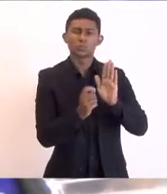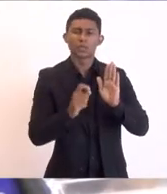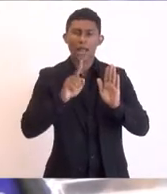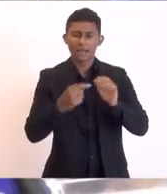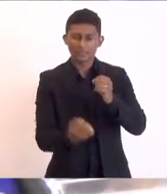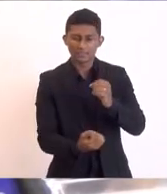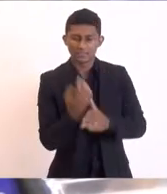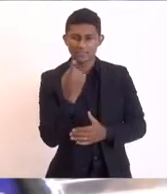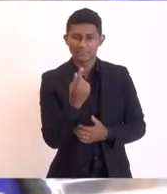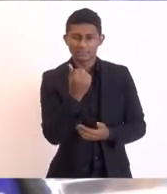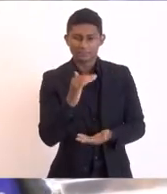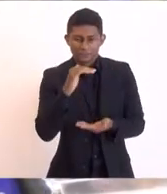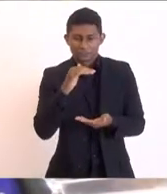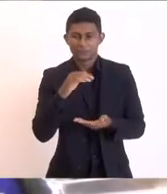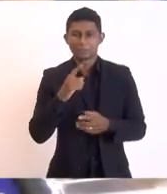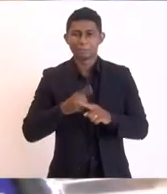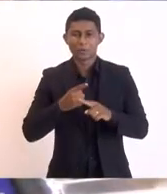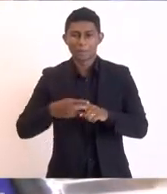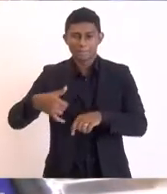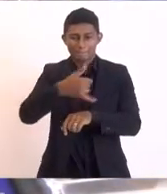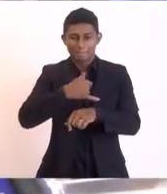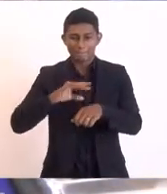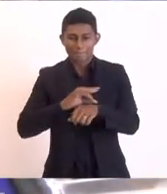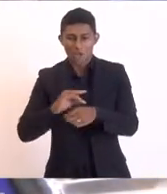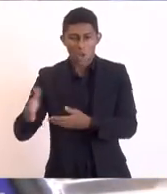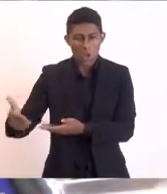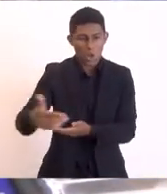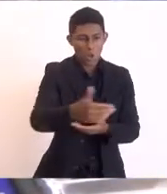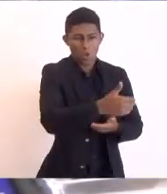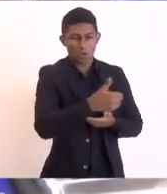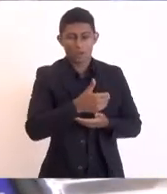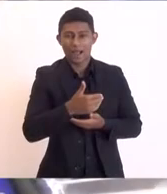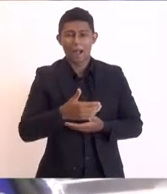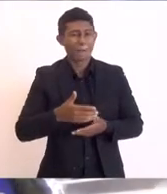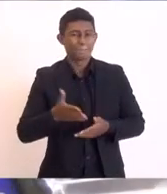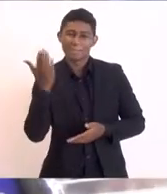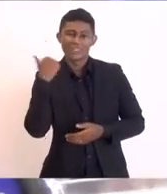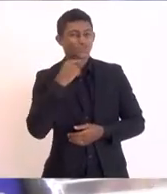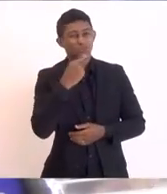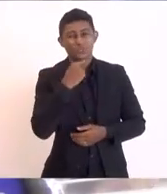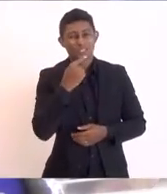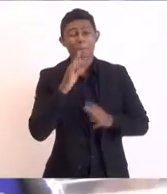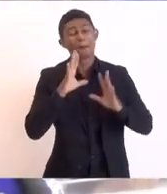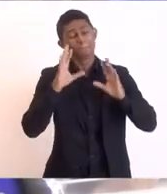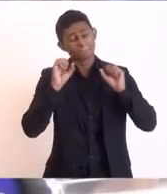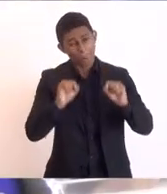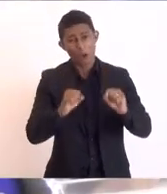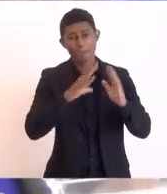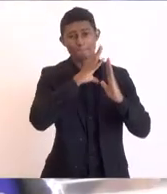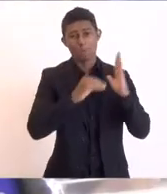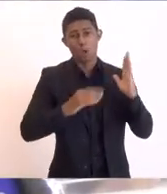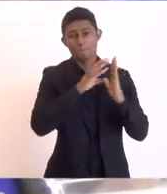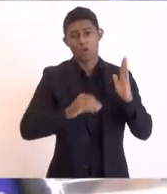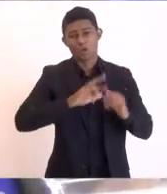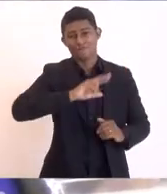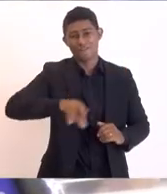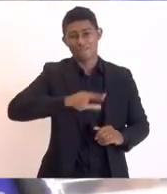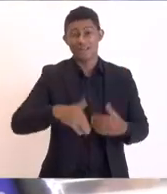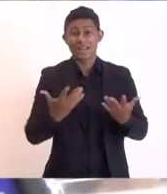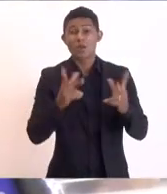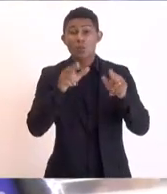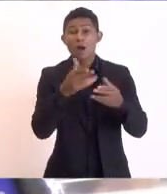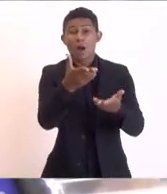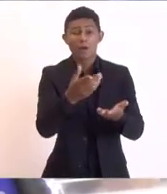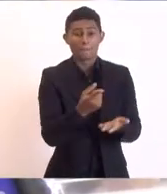fundo de reserva dos rotos de petróleo mas a gente pode fazer um modelo diferente como foi criado esse fundo soberano